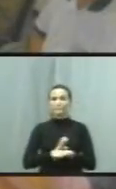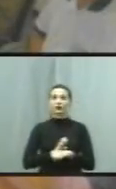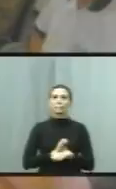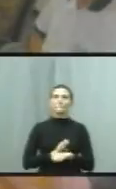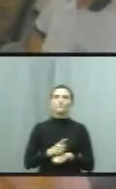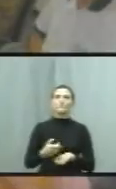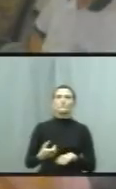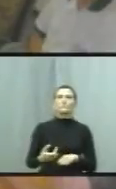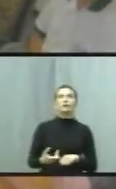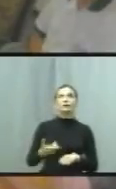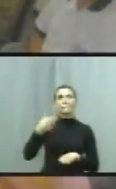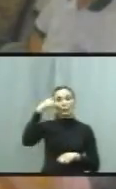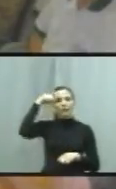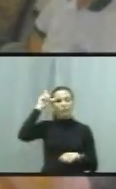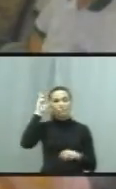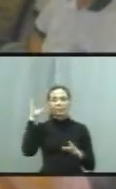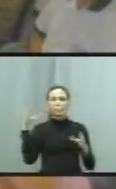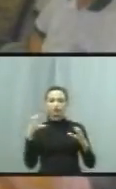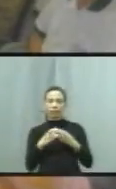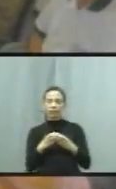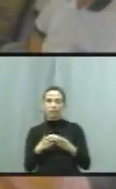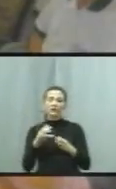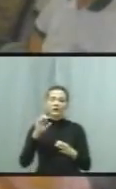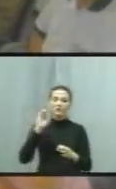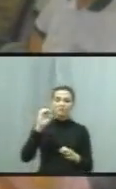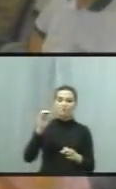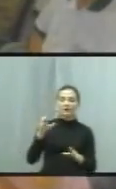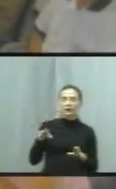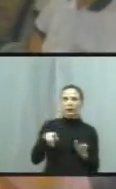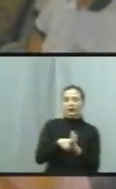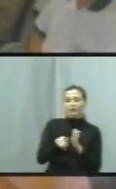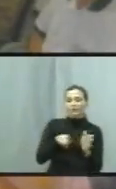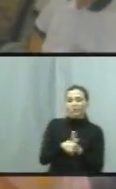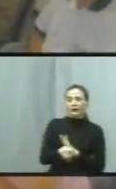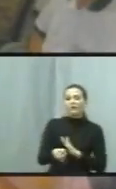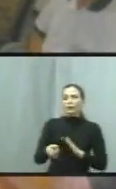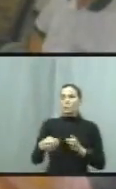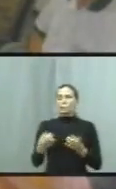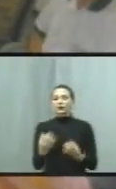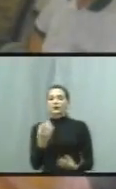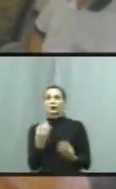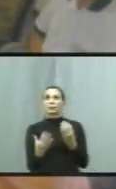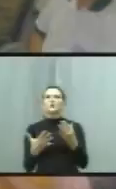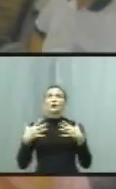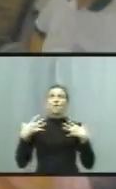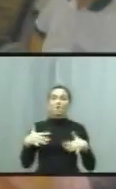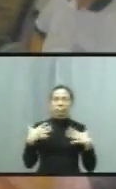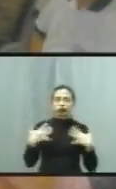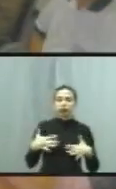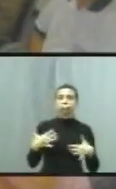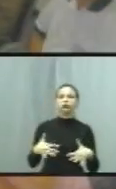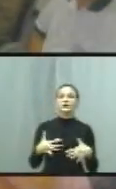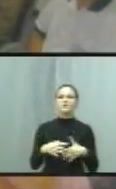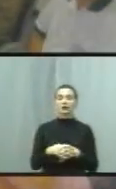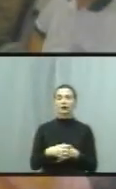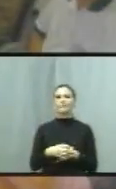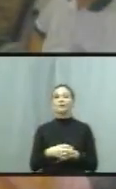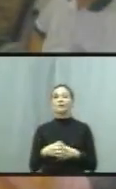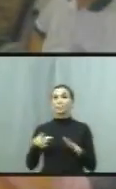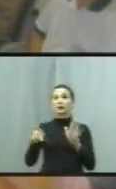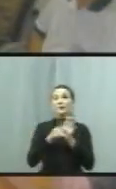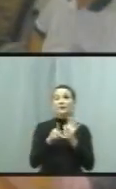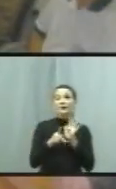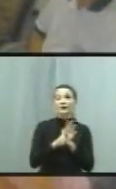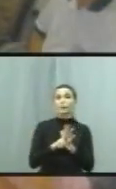Ontem, a Comissão Especial de Estudos, Medidas de Segurança contra Incêndio e Pânico, eu participo, o Jefferson,